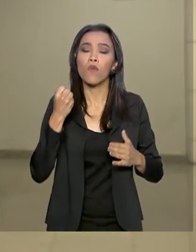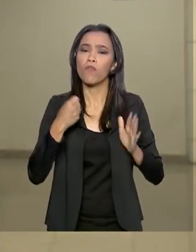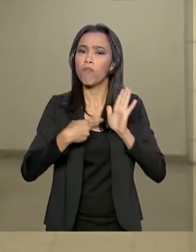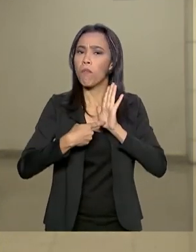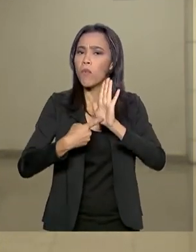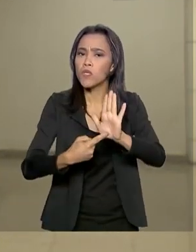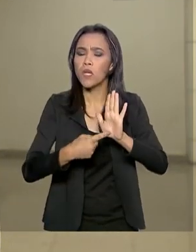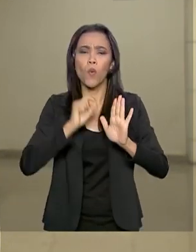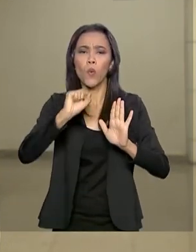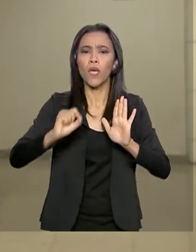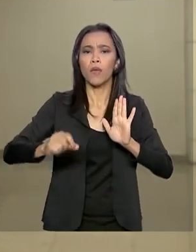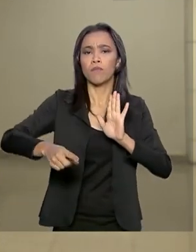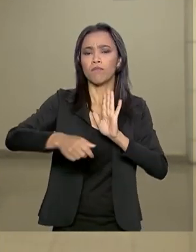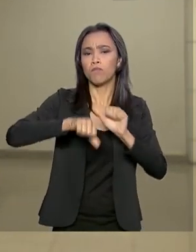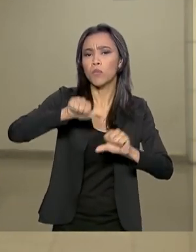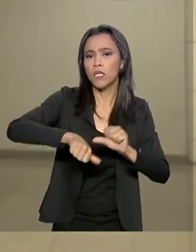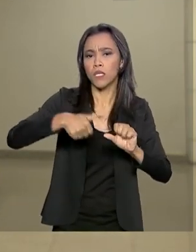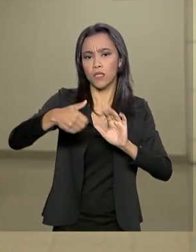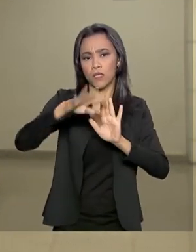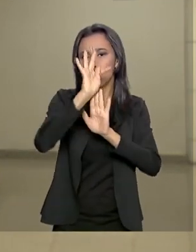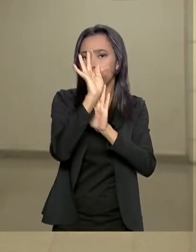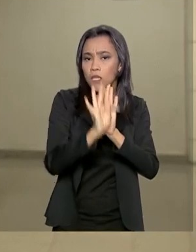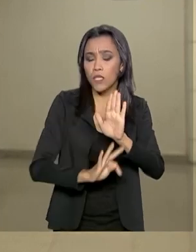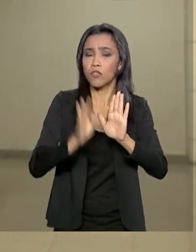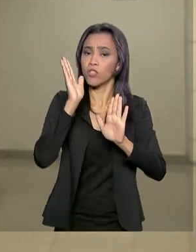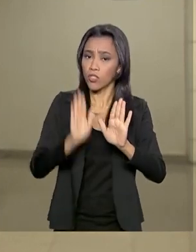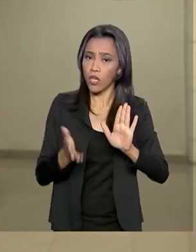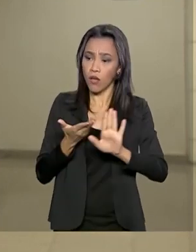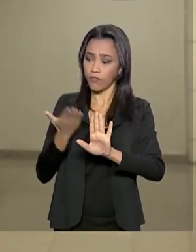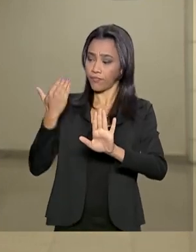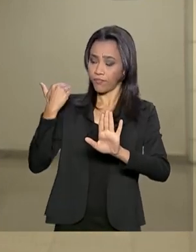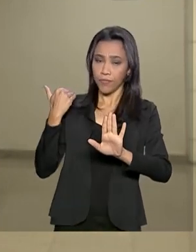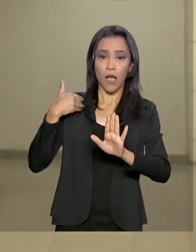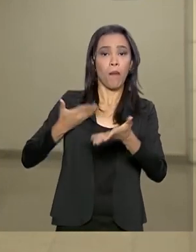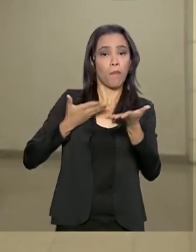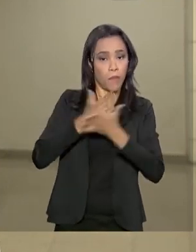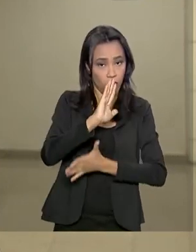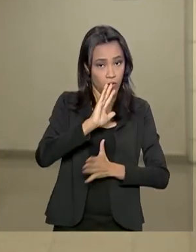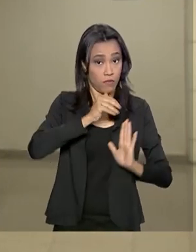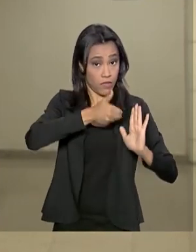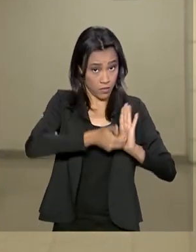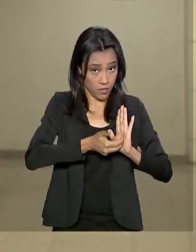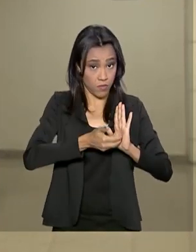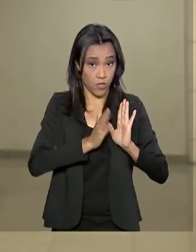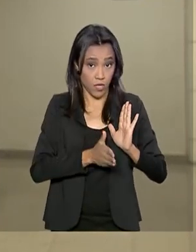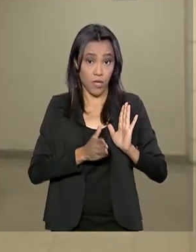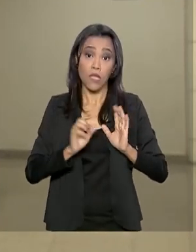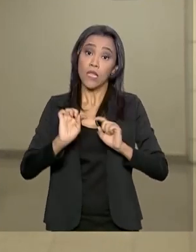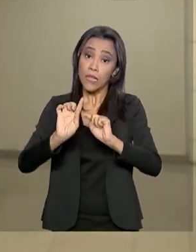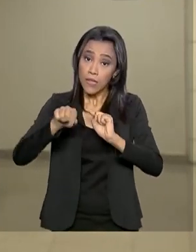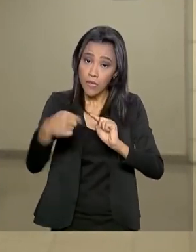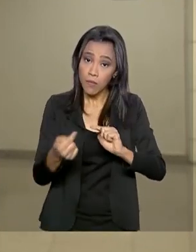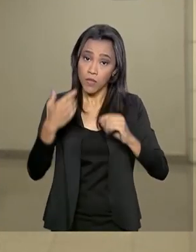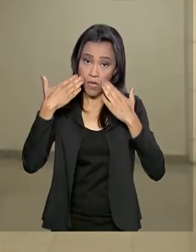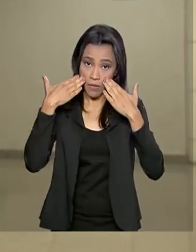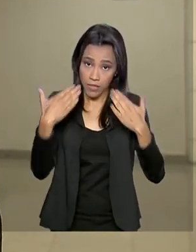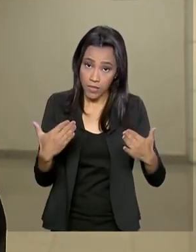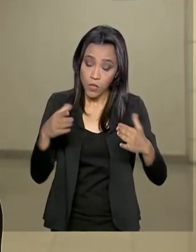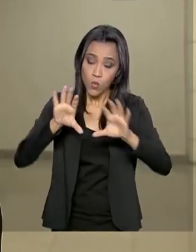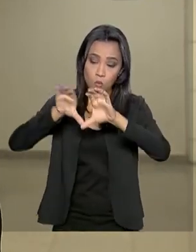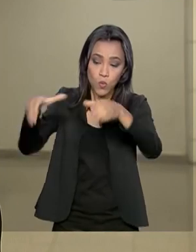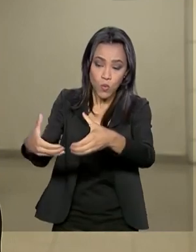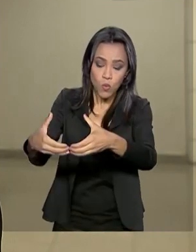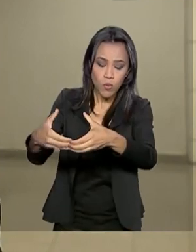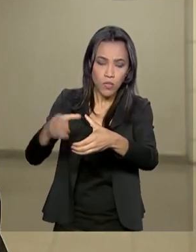alterações que ele fez no texto que foi aprovado na Câmara dos Deputados. Após a apresentação, a comissão vai